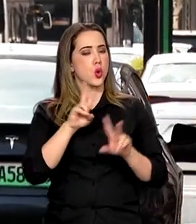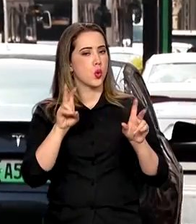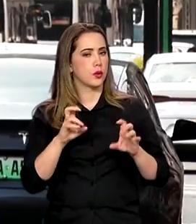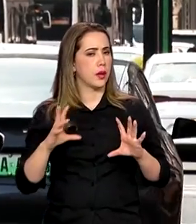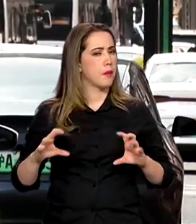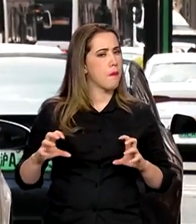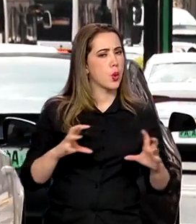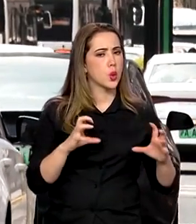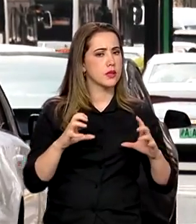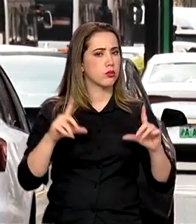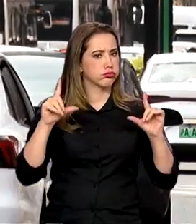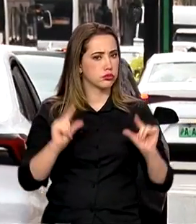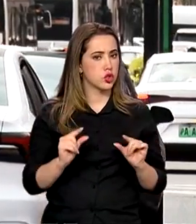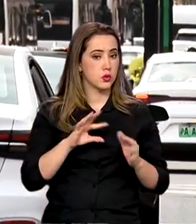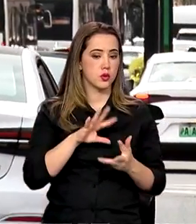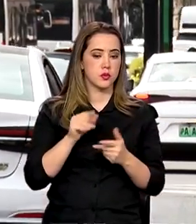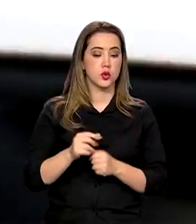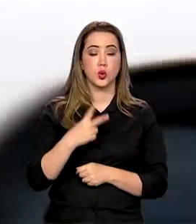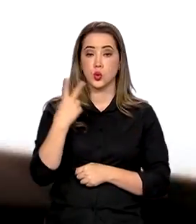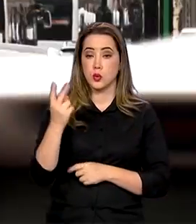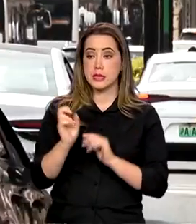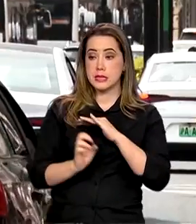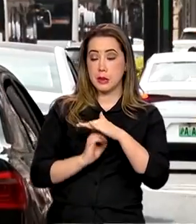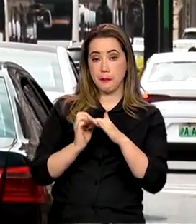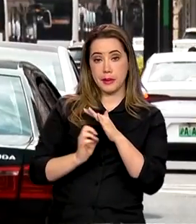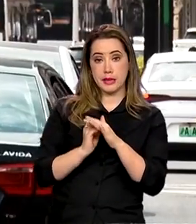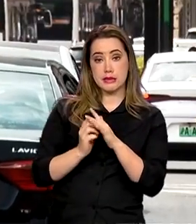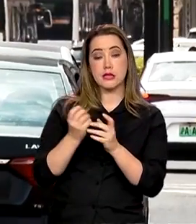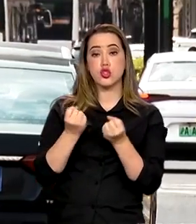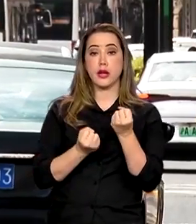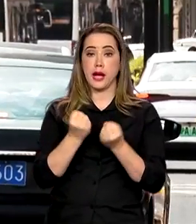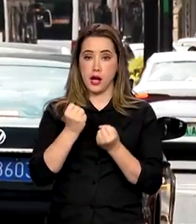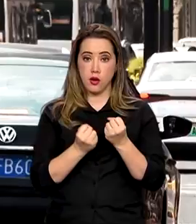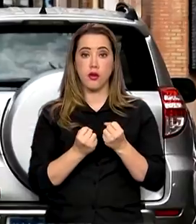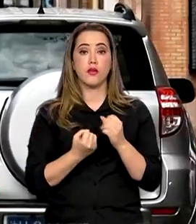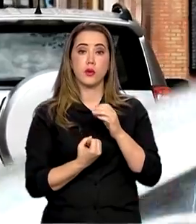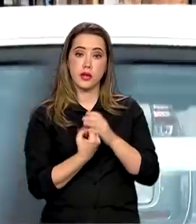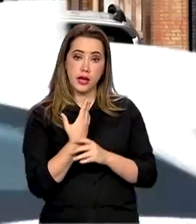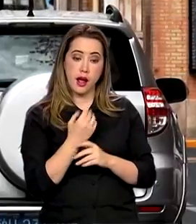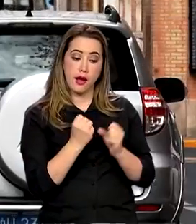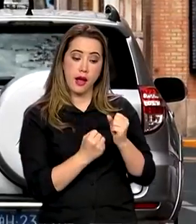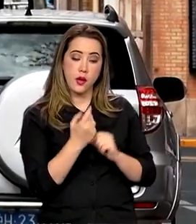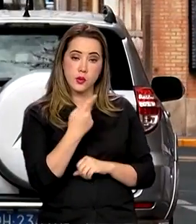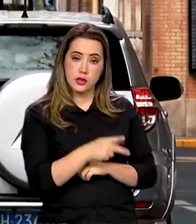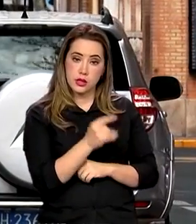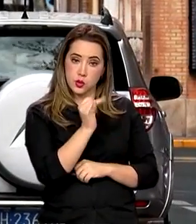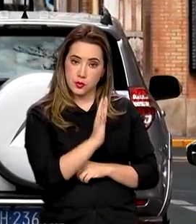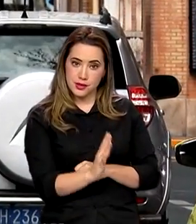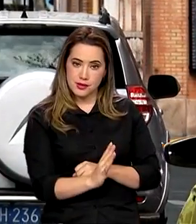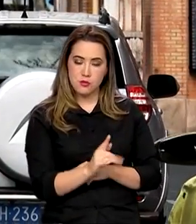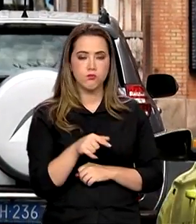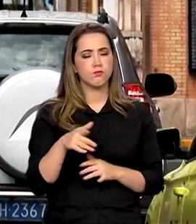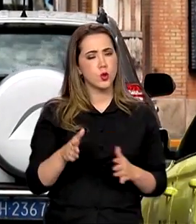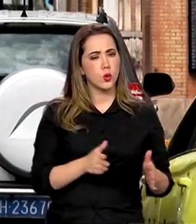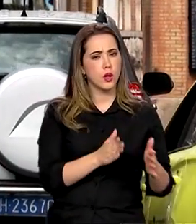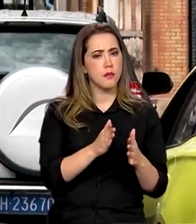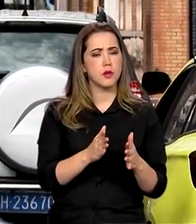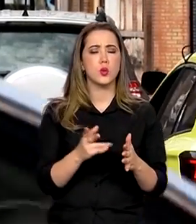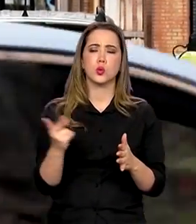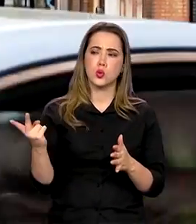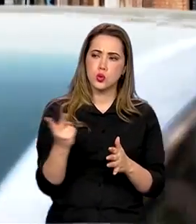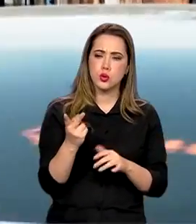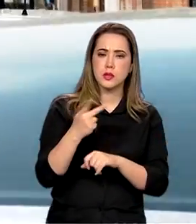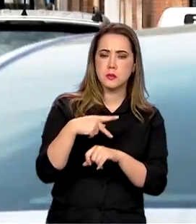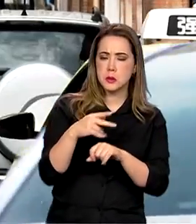duas montadoras chinesas vão produzir carros elétricos no Brasil. E o caminho é promissor para as possibilidades de